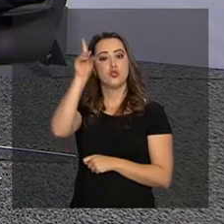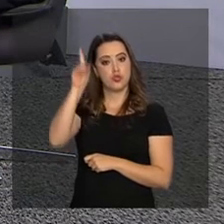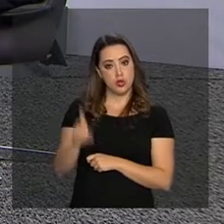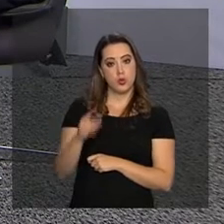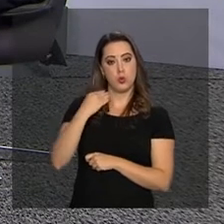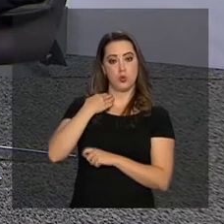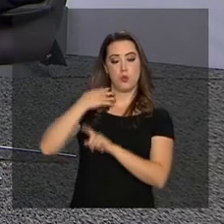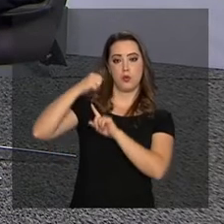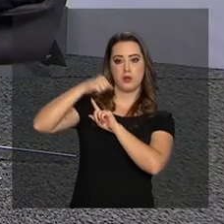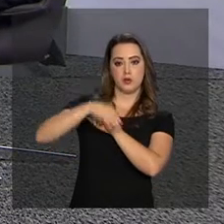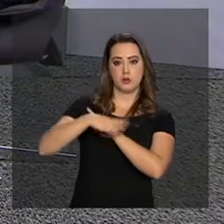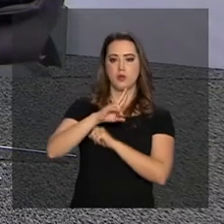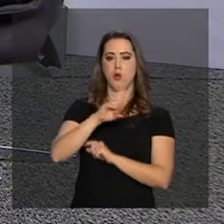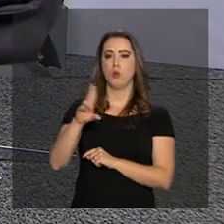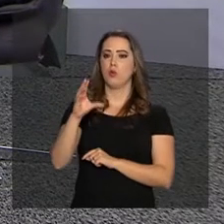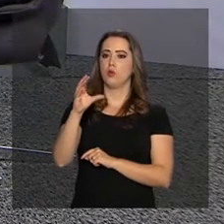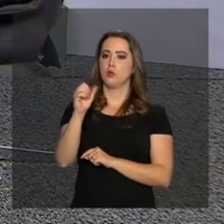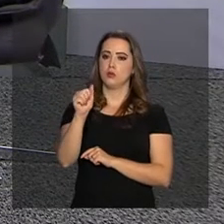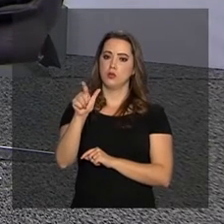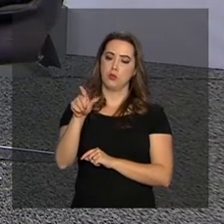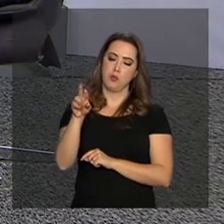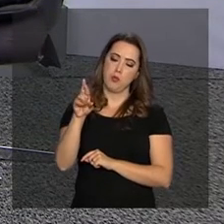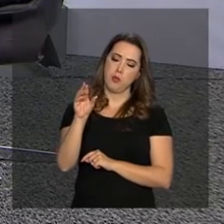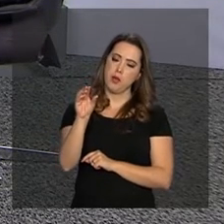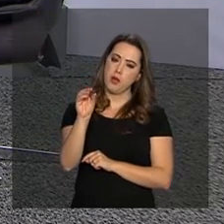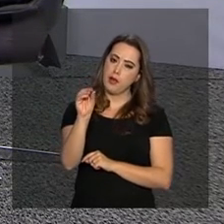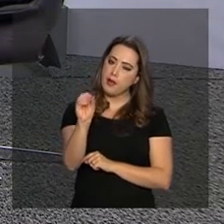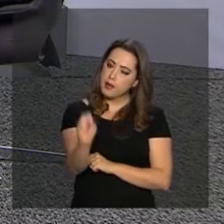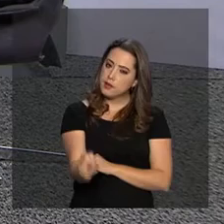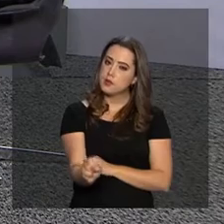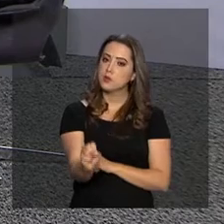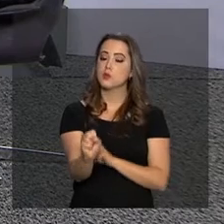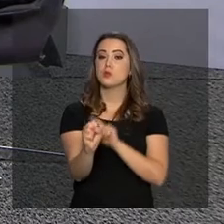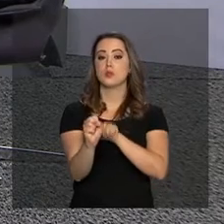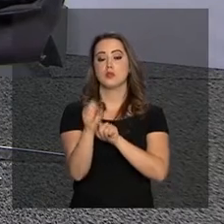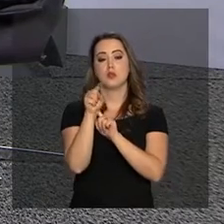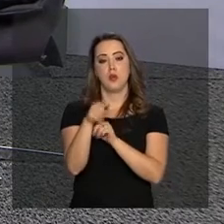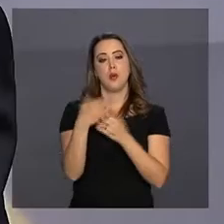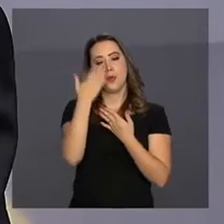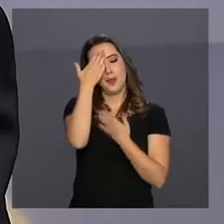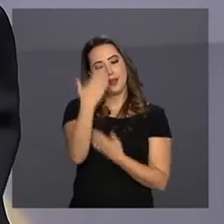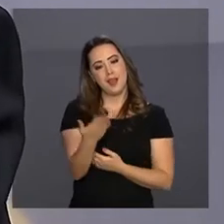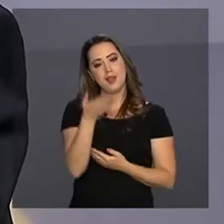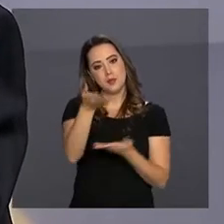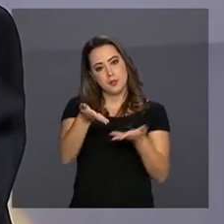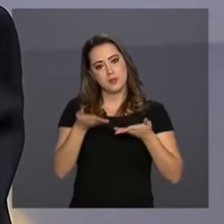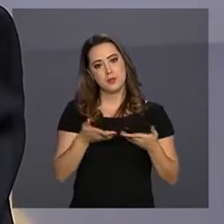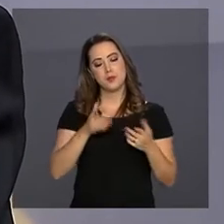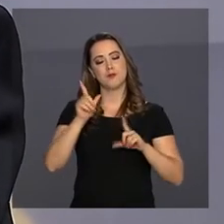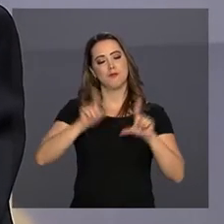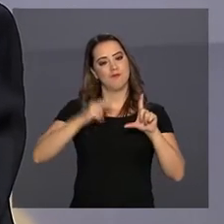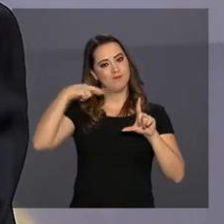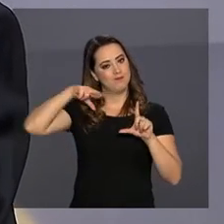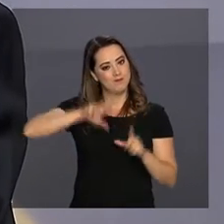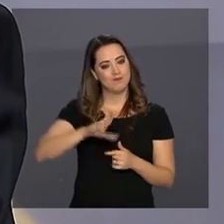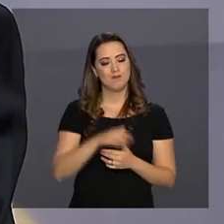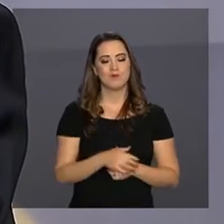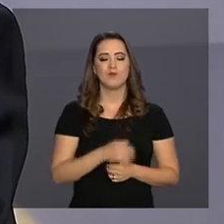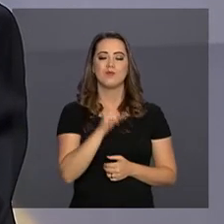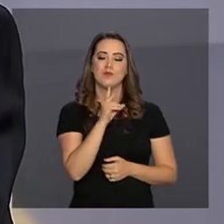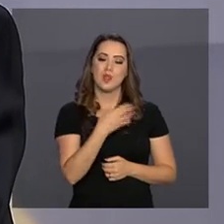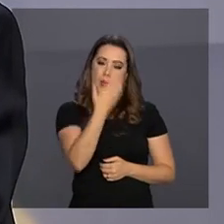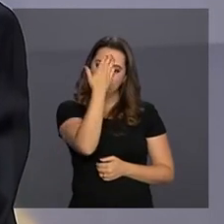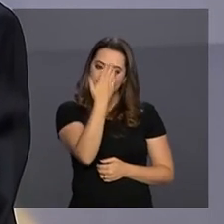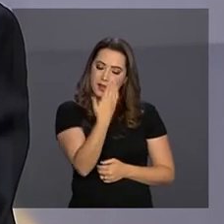Eduardo de Freitas. Muito obrigado pela participação do senhor aqui com a gente na NBR. Eu que agradeço o convite, é sempre um prazer, uma